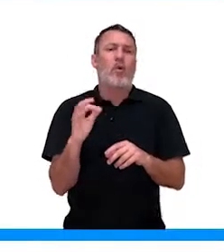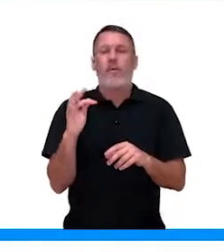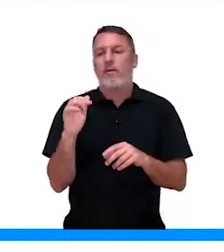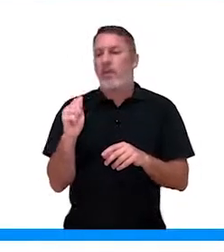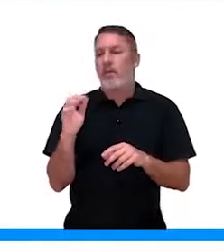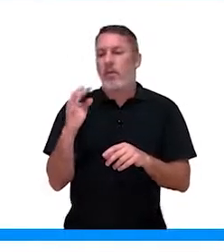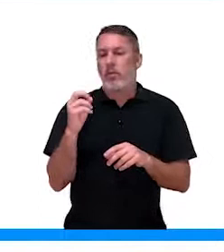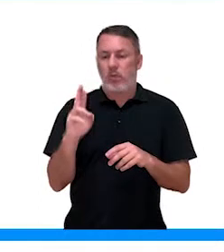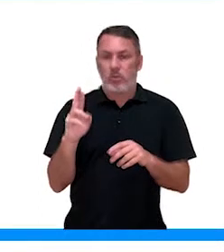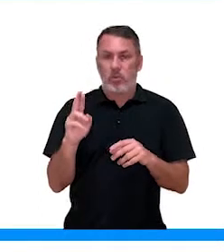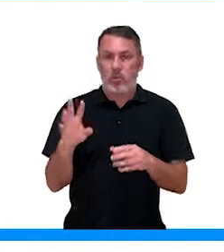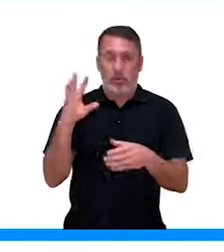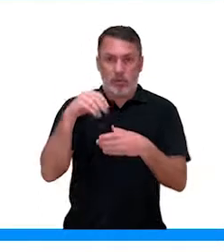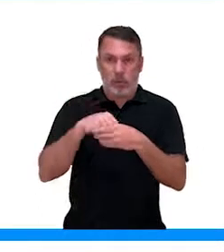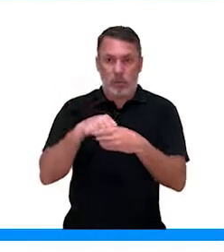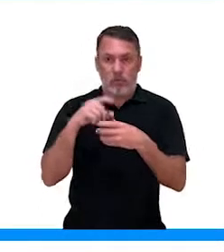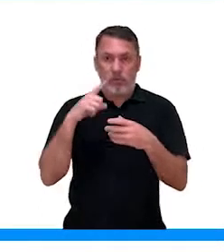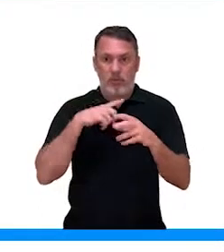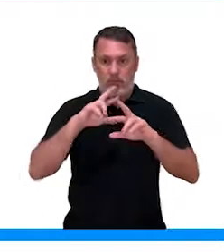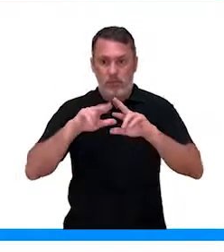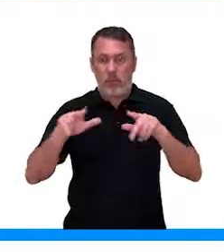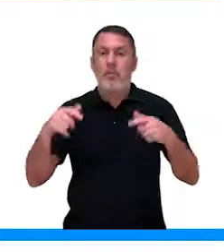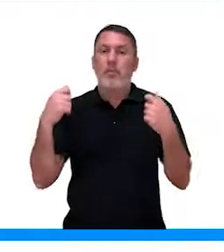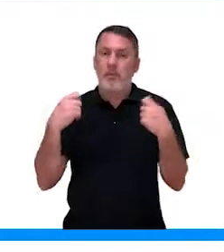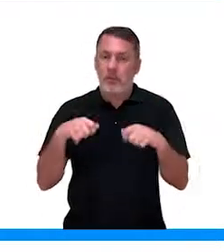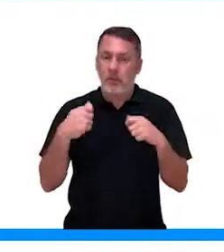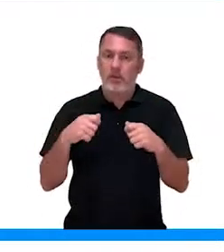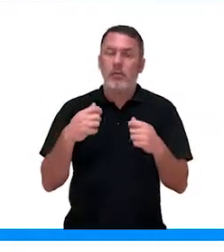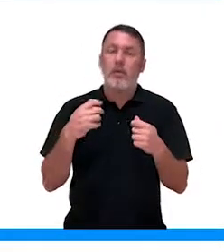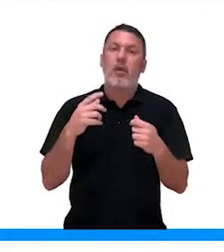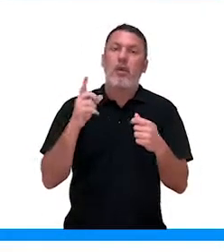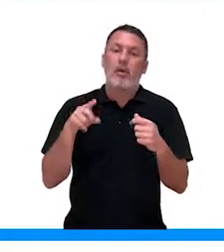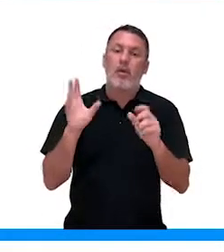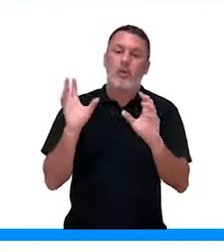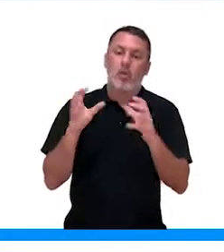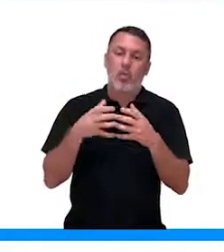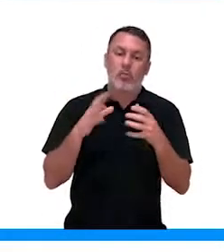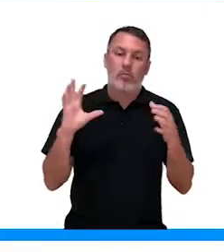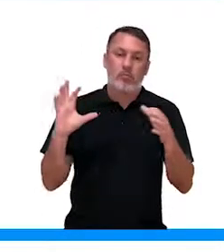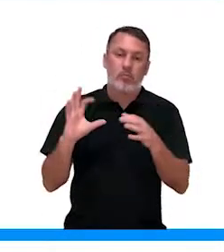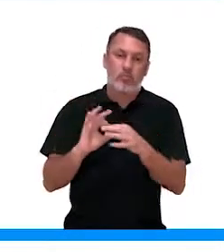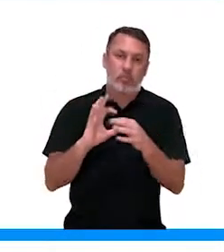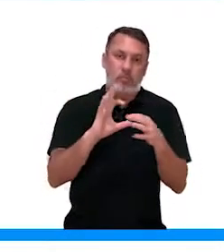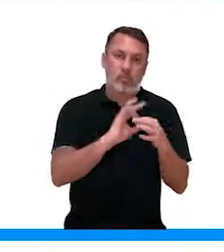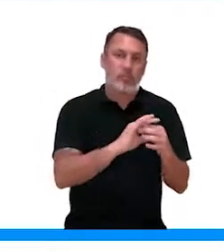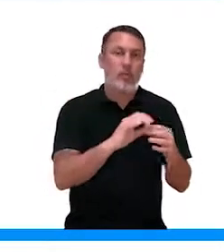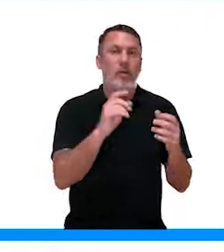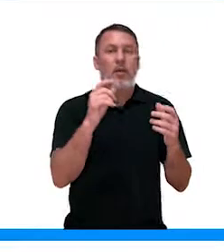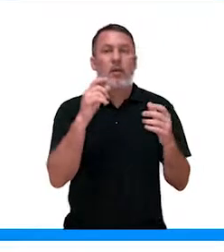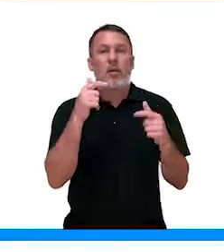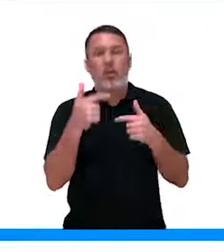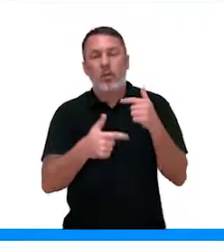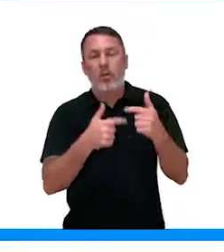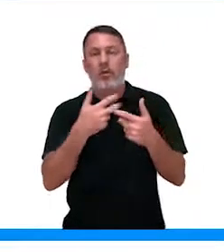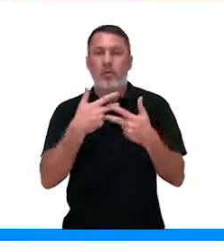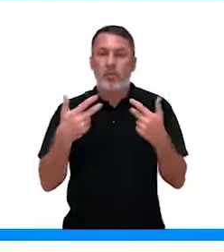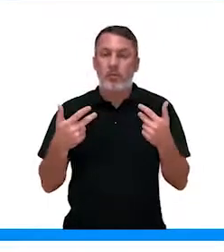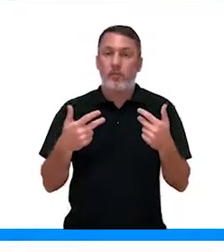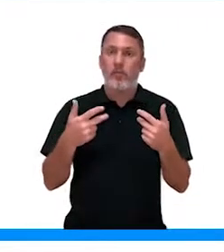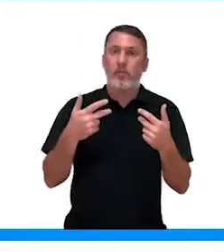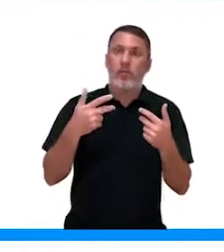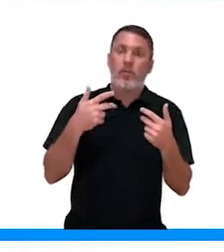determinada enzima atuar, ela precisa desse cofator se ligando nela para ela ter atividade.